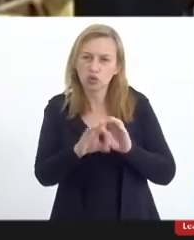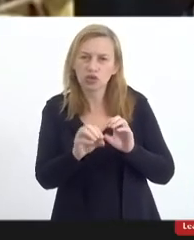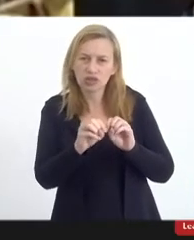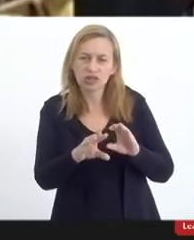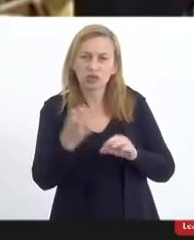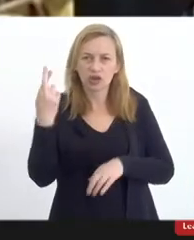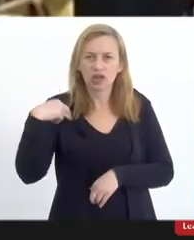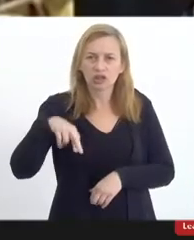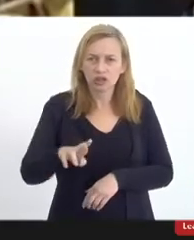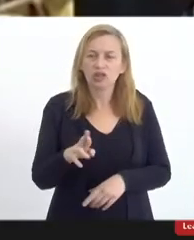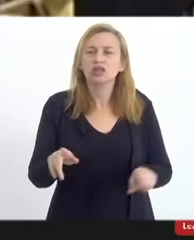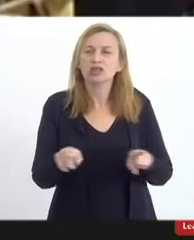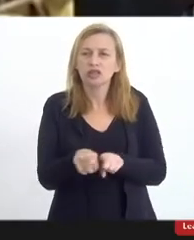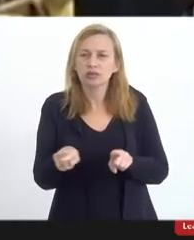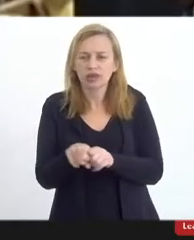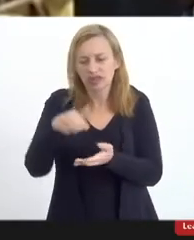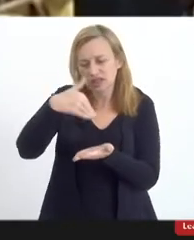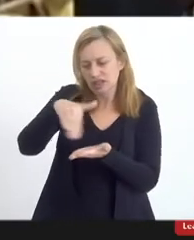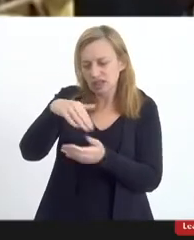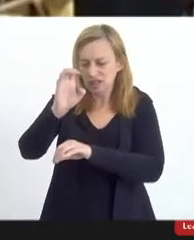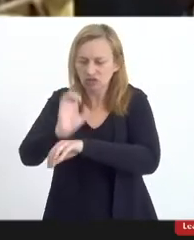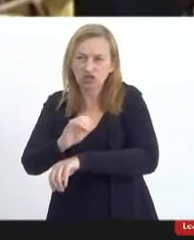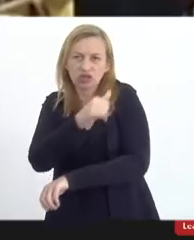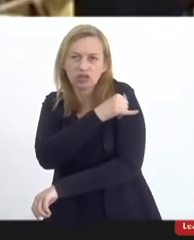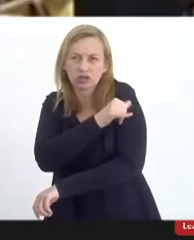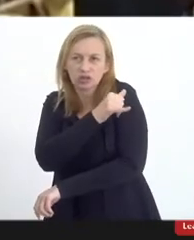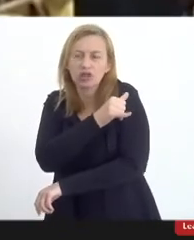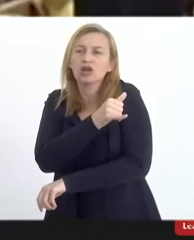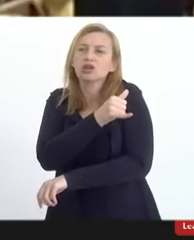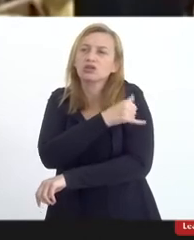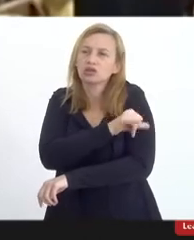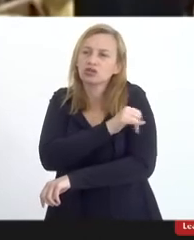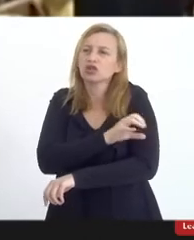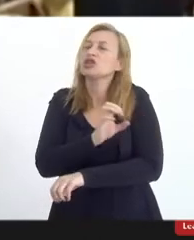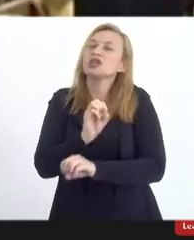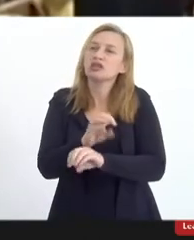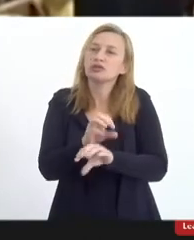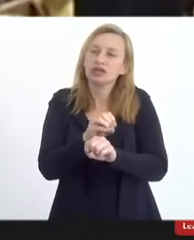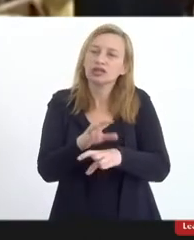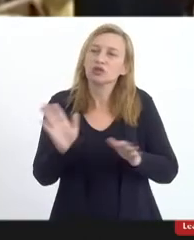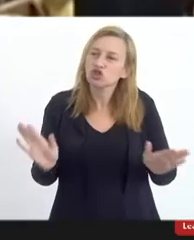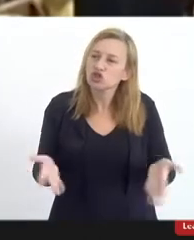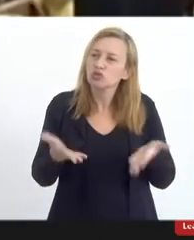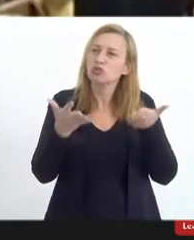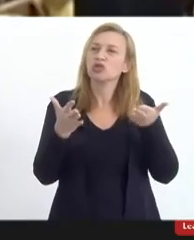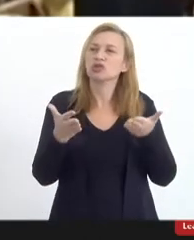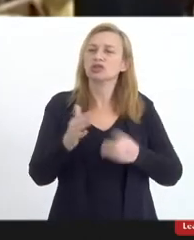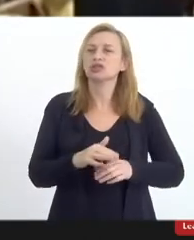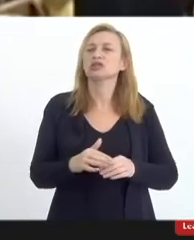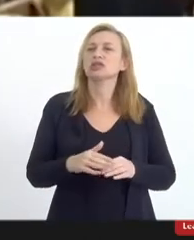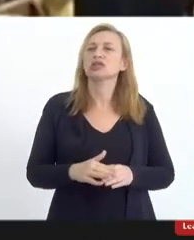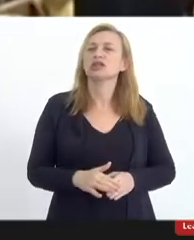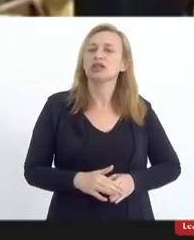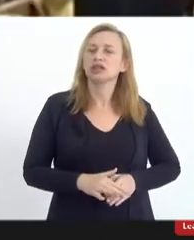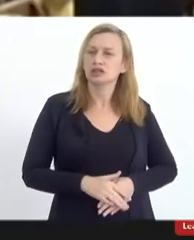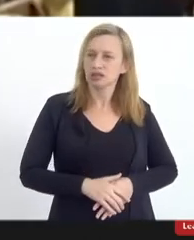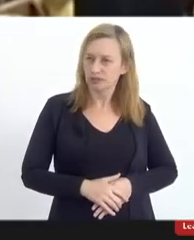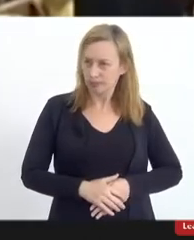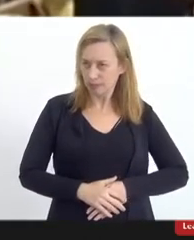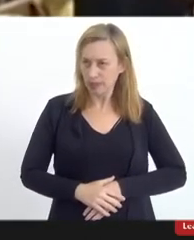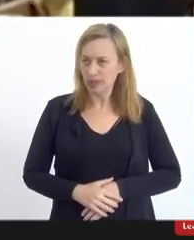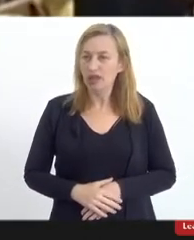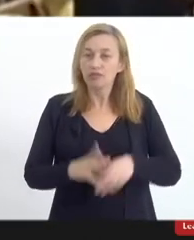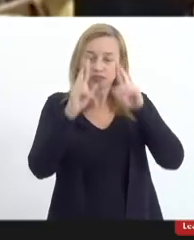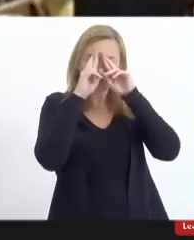religioso e da Secretaria de Estado de Educação, estimulando essa reverência, esse